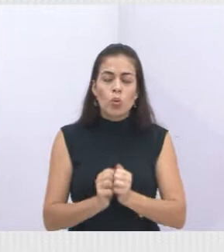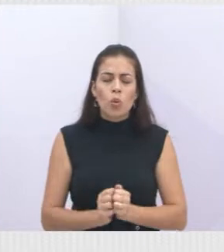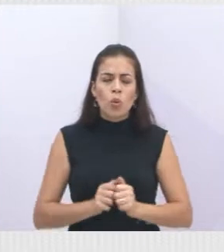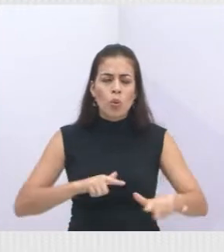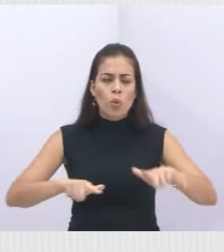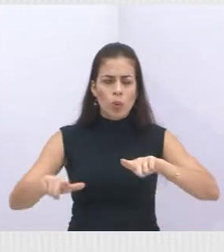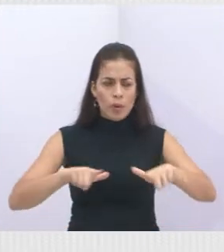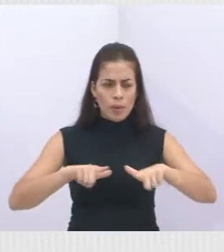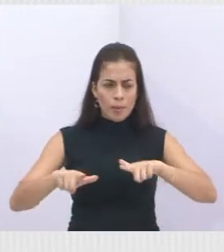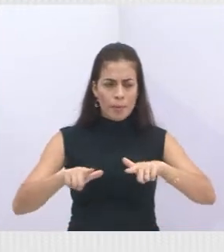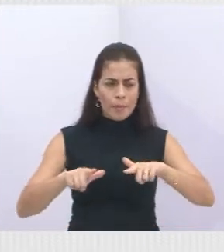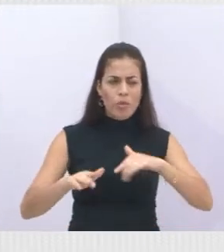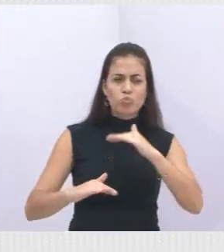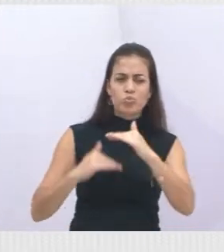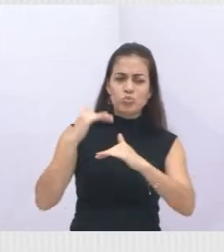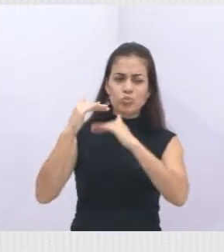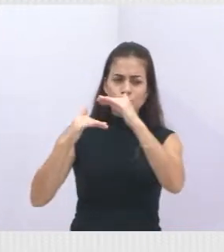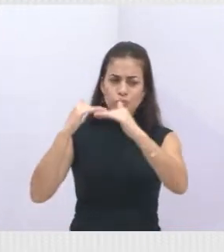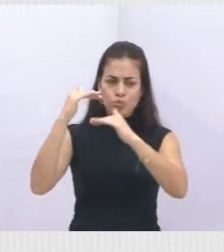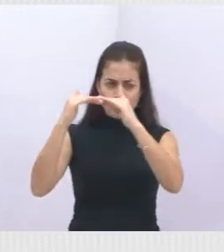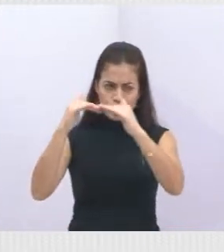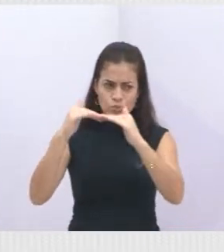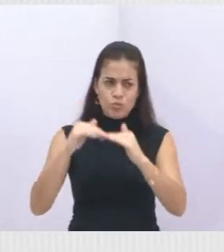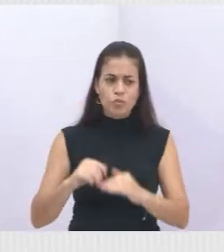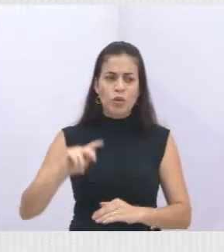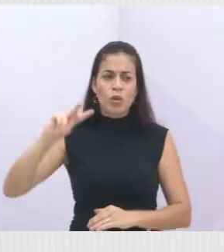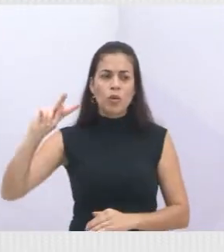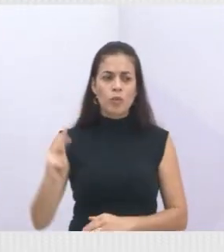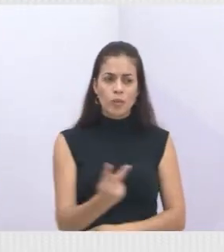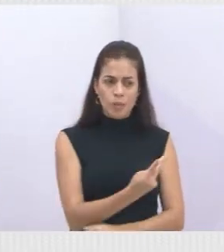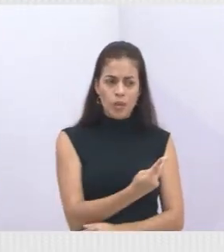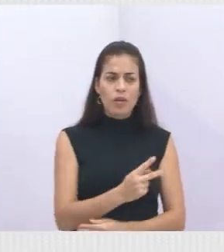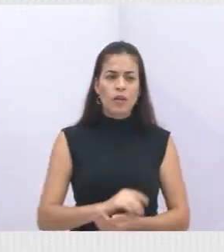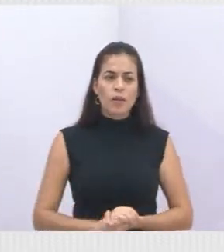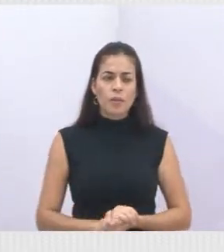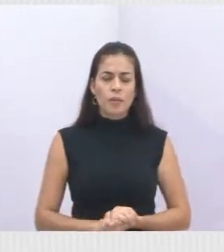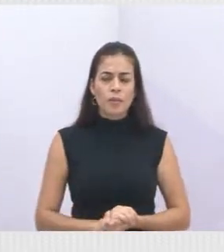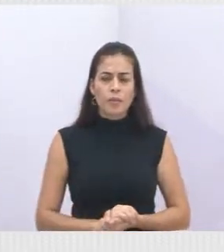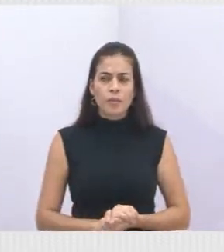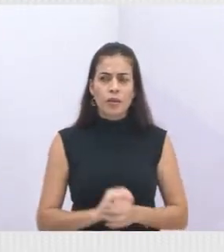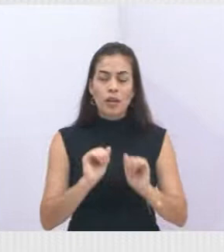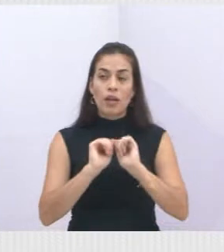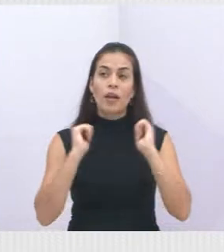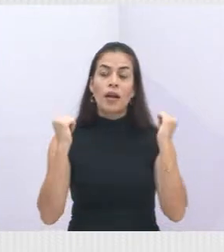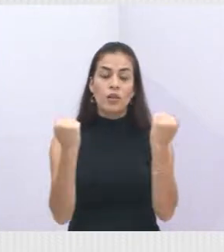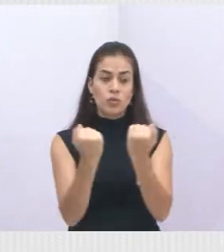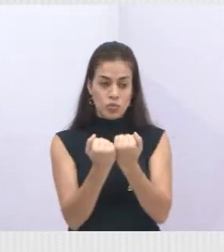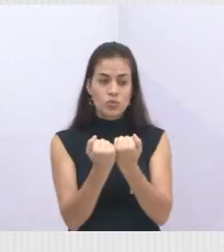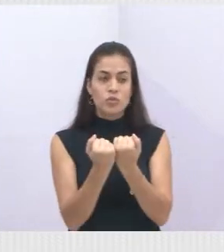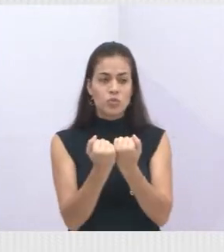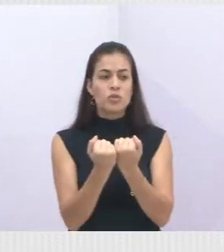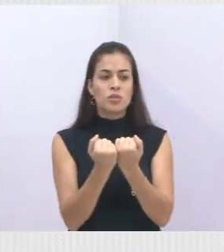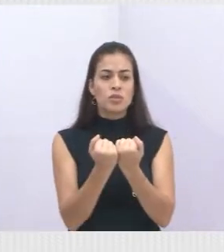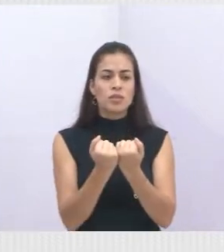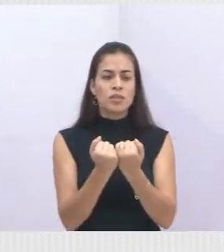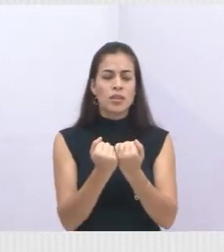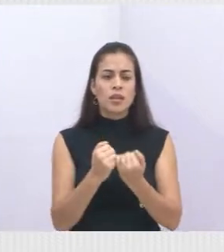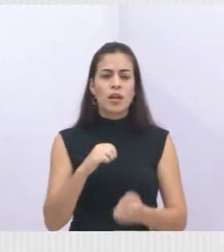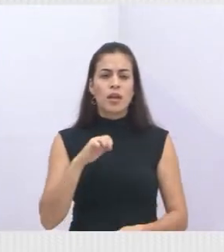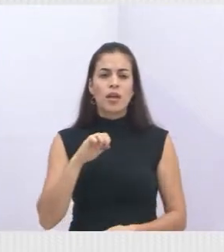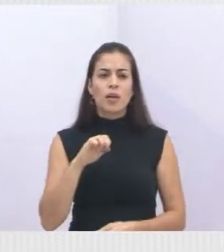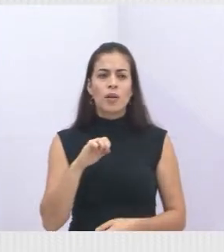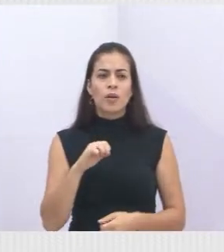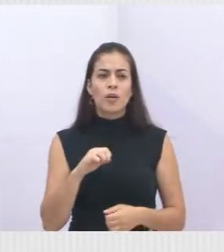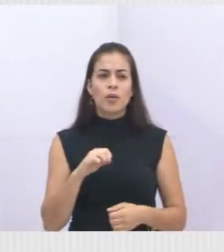vinha sendo desenvolvido no Vale do Paraíba pela Associação Ecológica, Associação